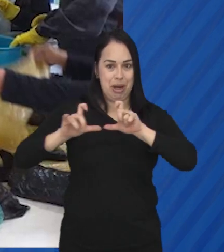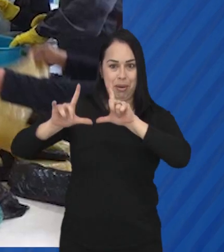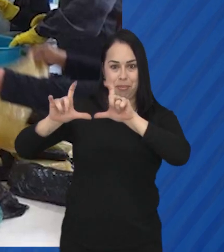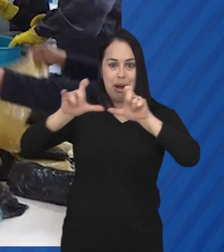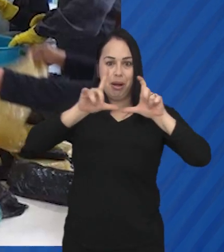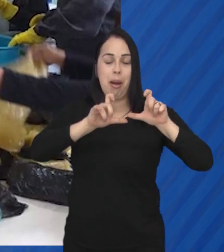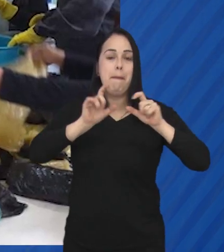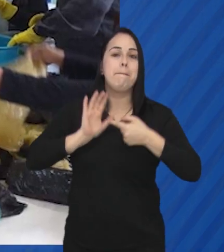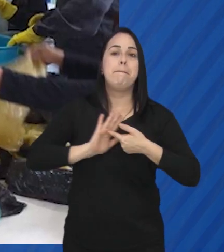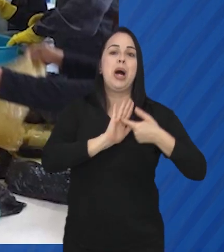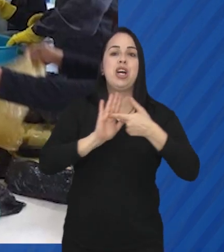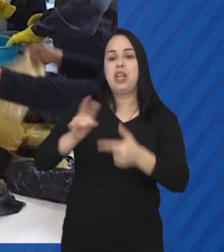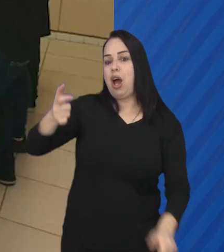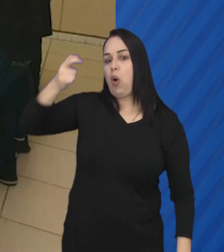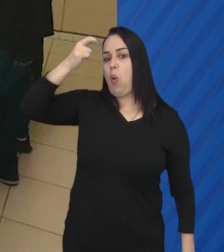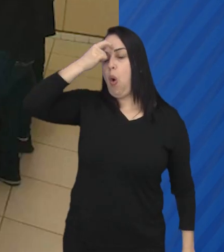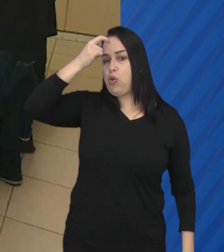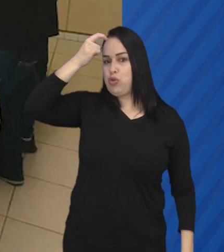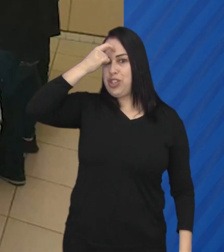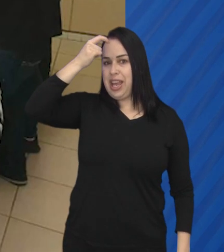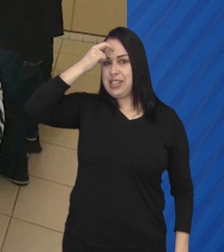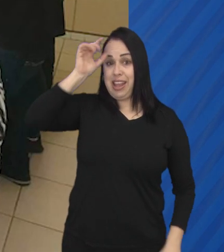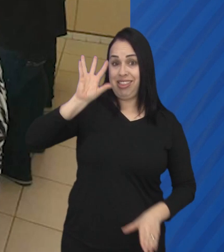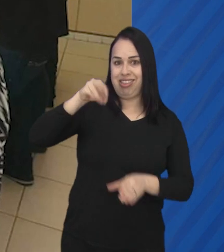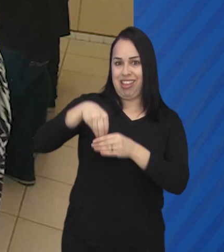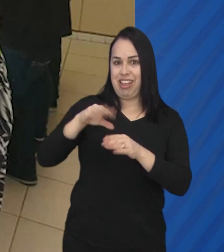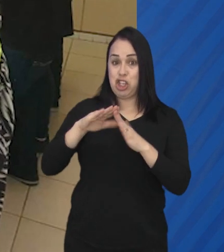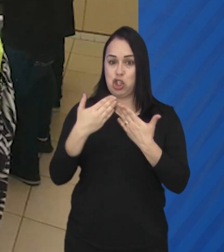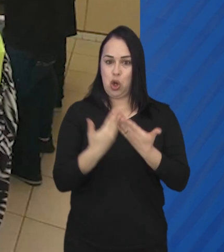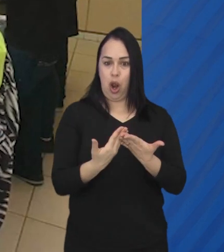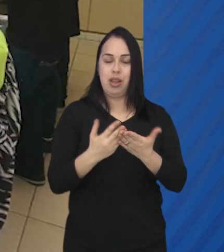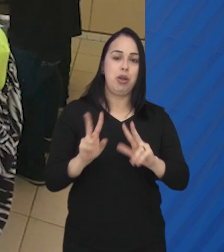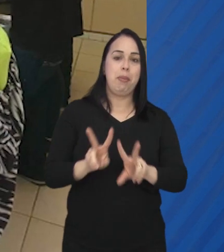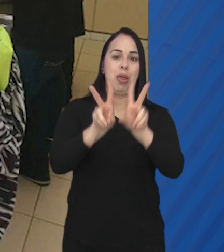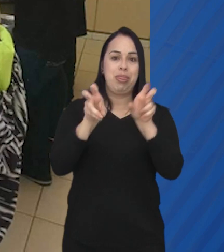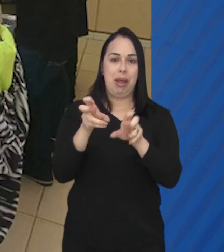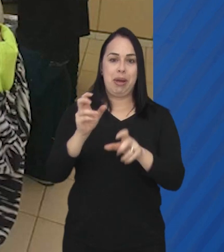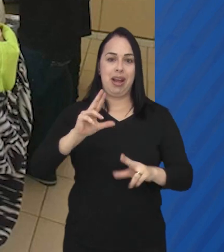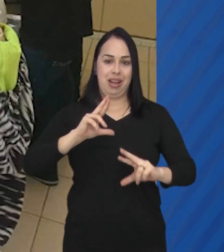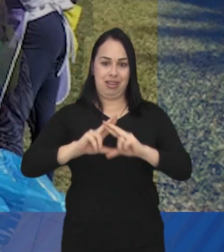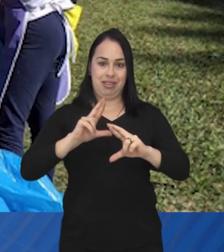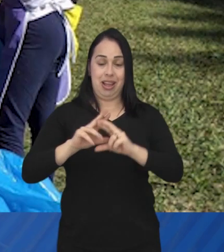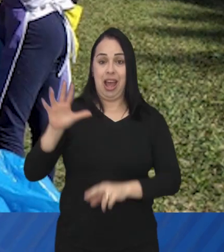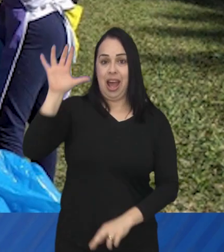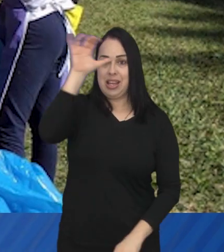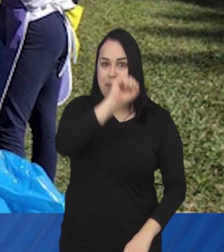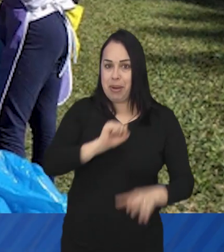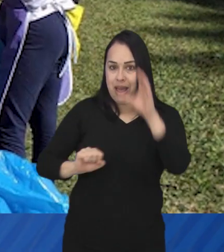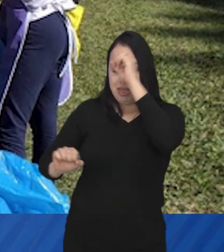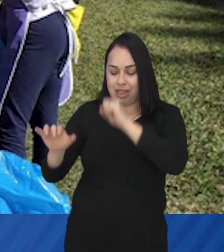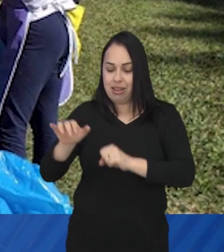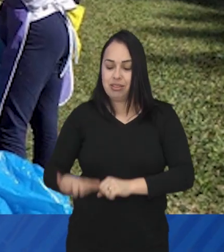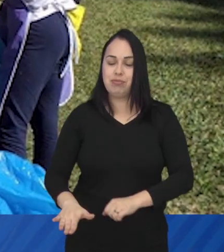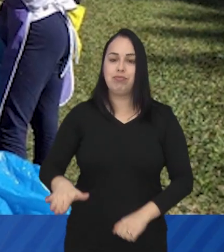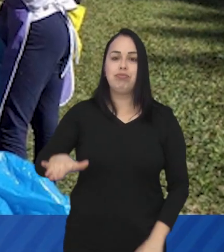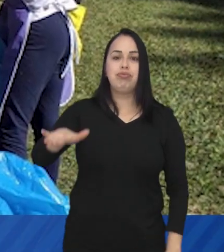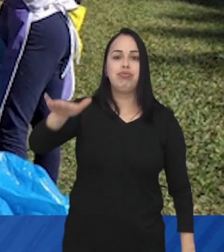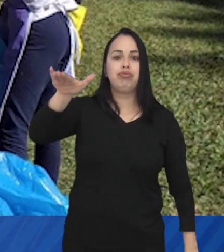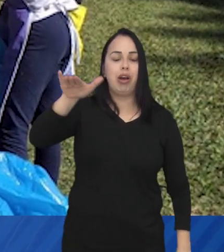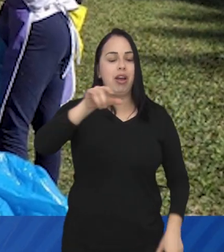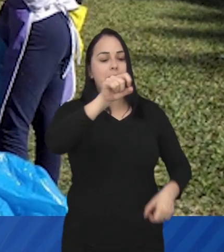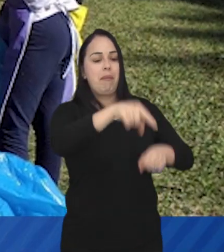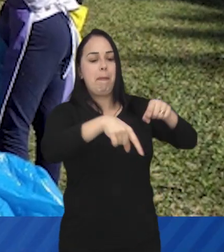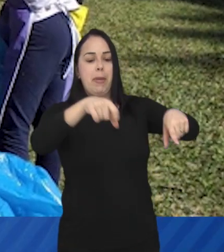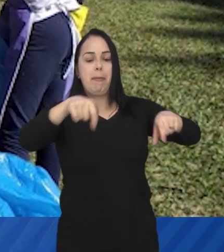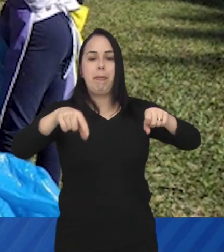do projeto social mostram um pouco da conscientização levada às escolas públicas de São José. Crianças que aprendem desde cedo